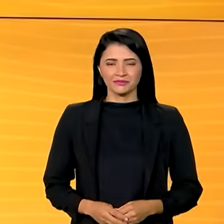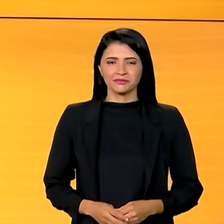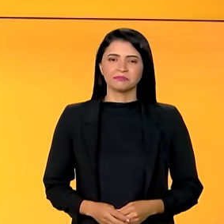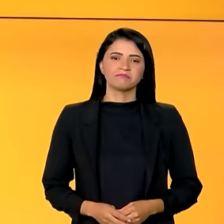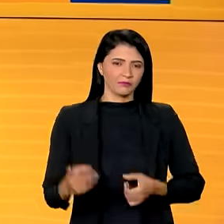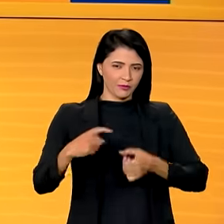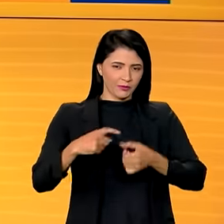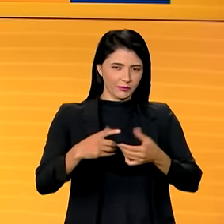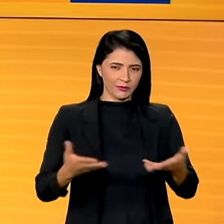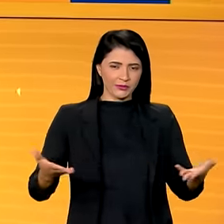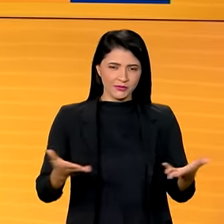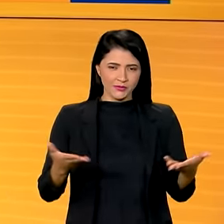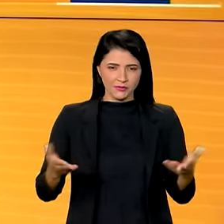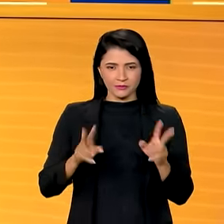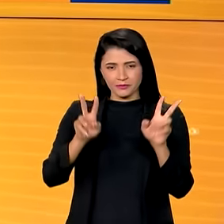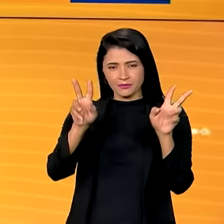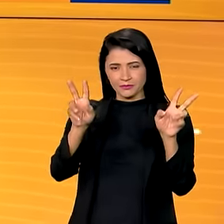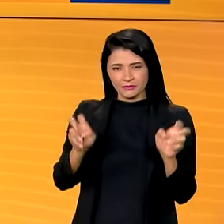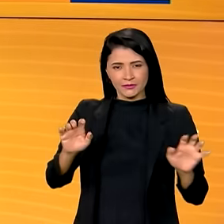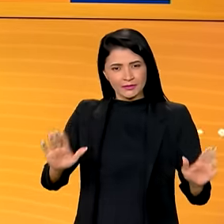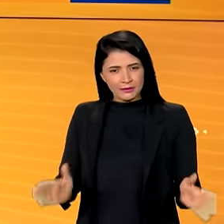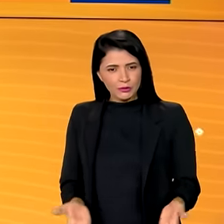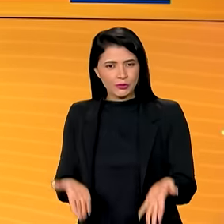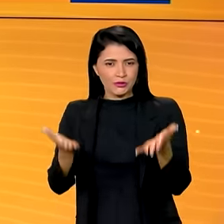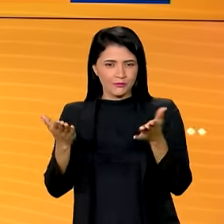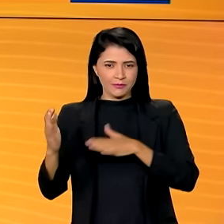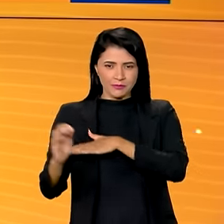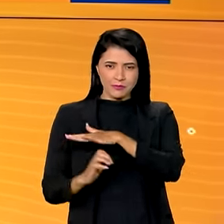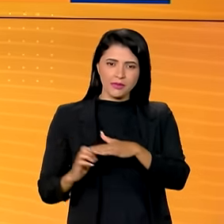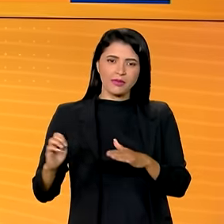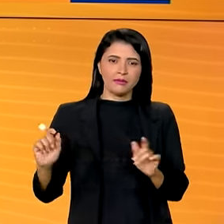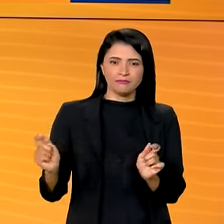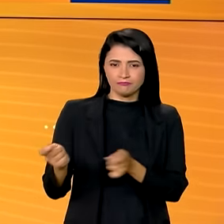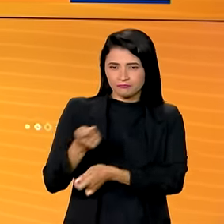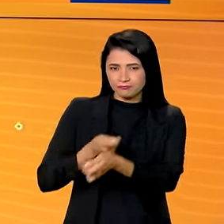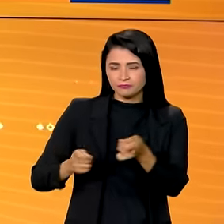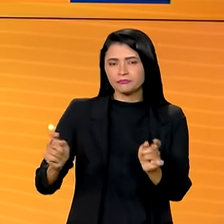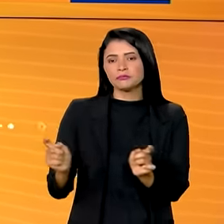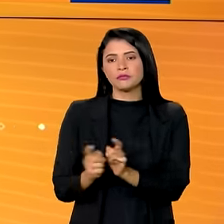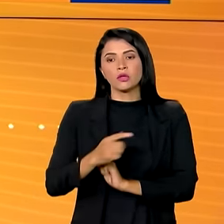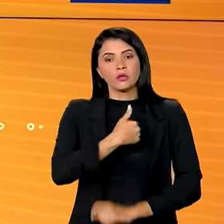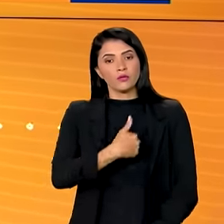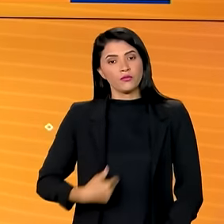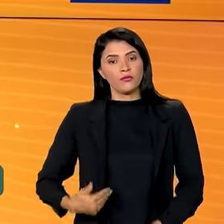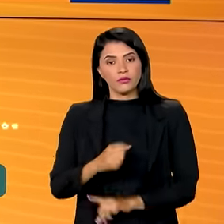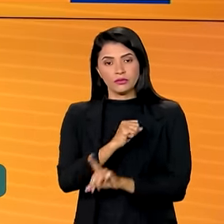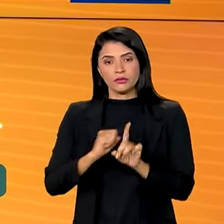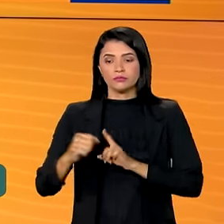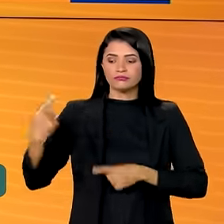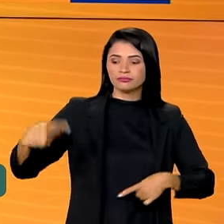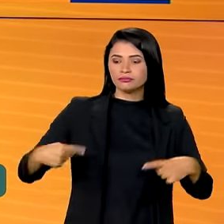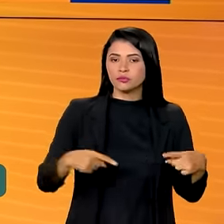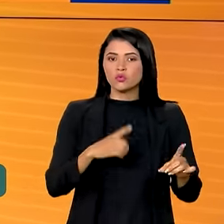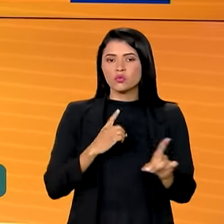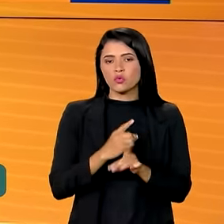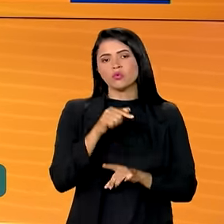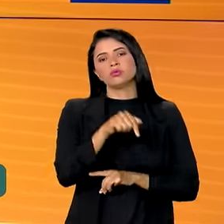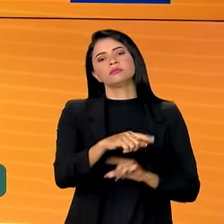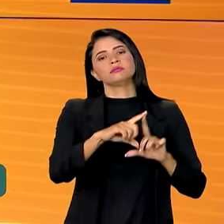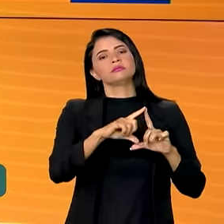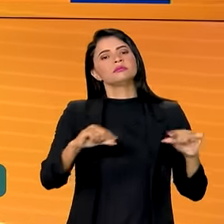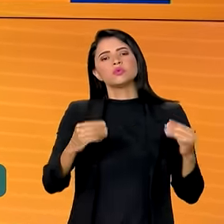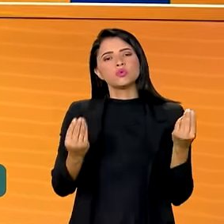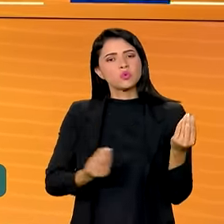Estamos de volta. Vamos falar de incentivo às micro e pequenas empresas. Governo e sociedade debatem no Encontro em Brasília